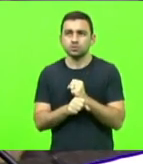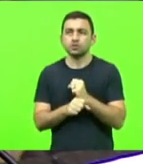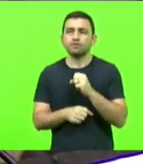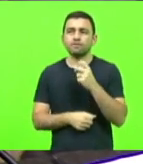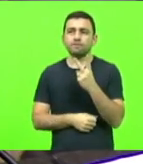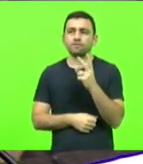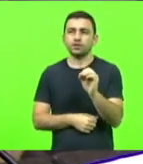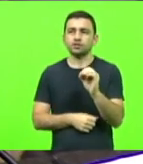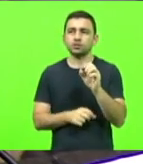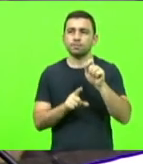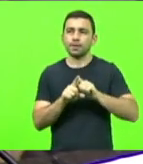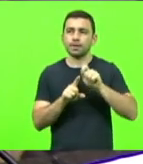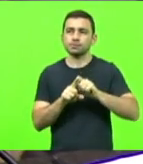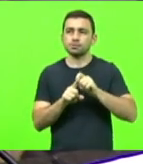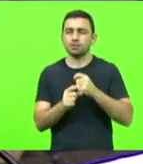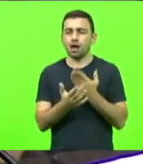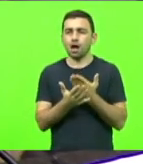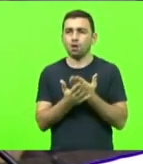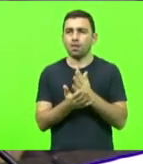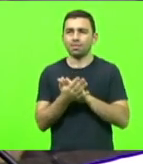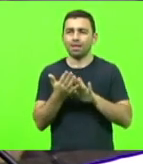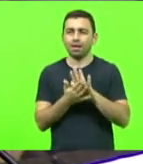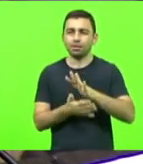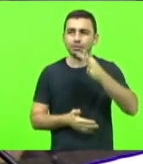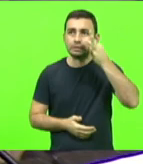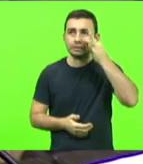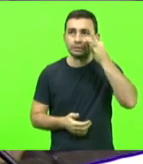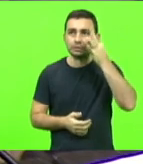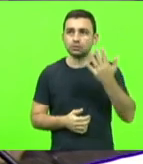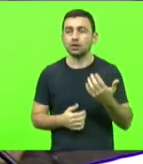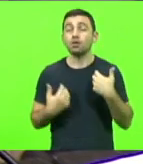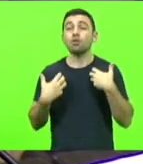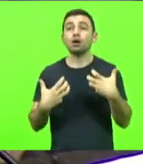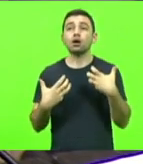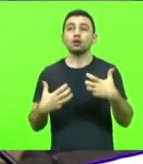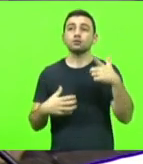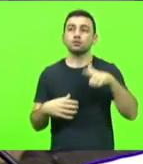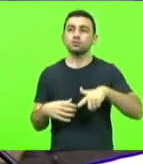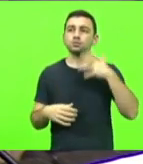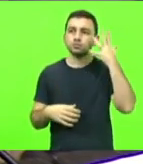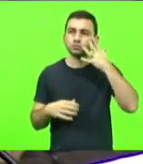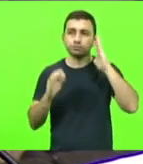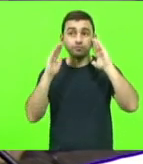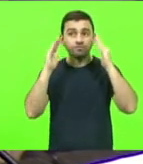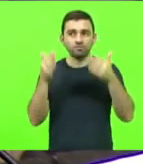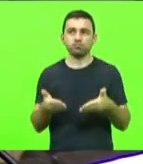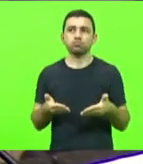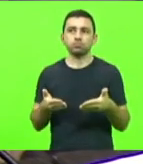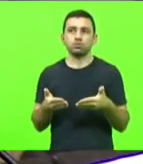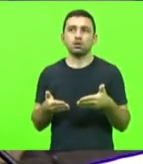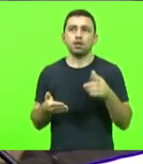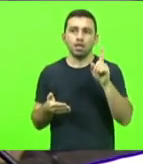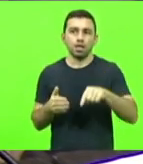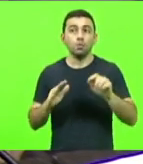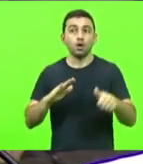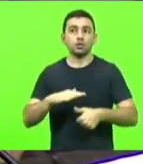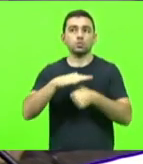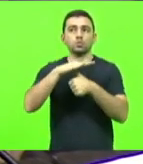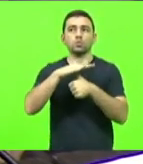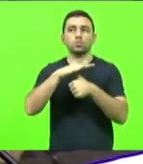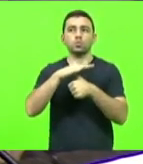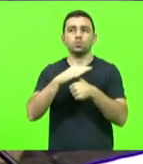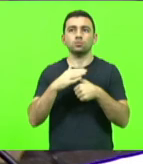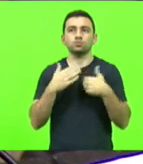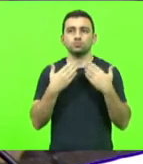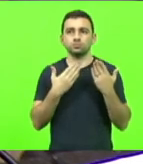meses sem aulas presenciais e eu quero hoje fazer uma fala direcionada ao nosso reitor, o reitor da